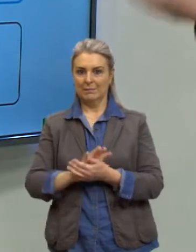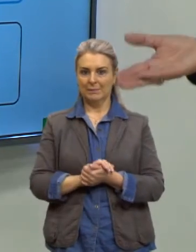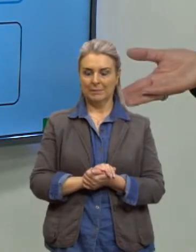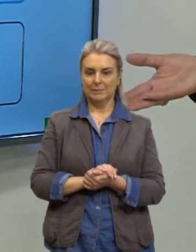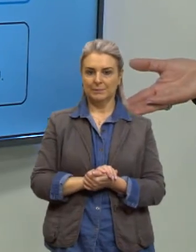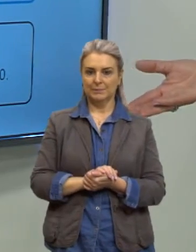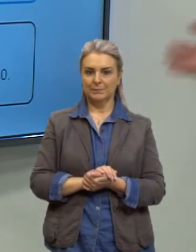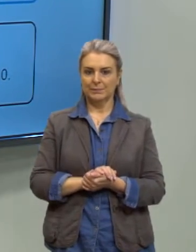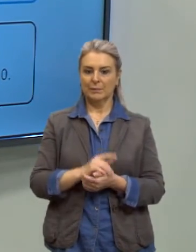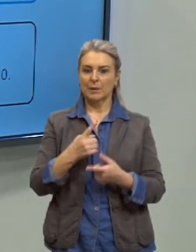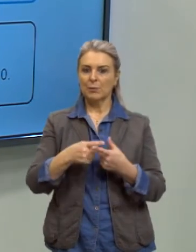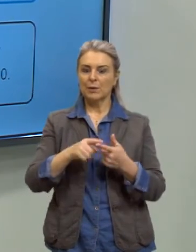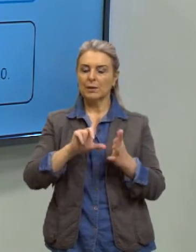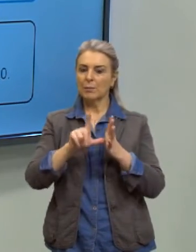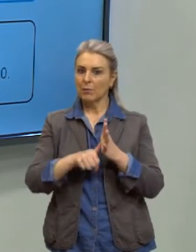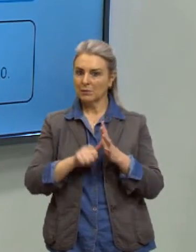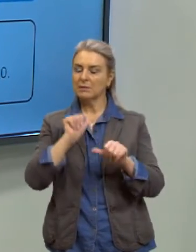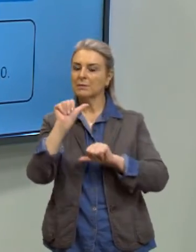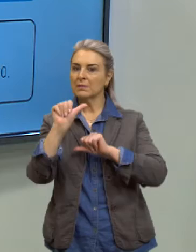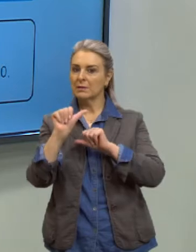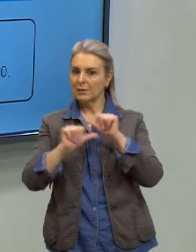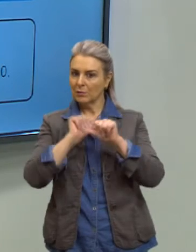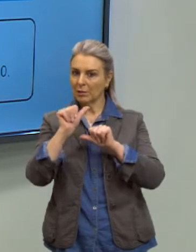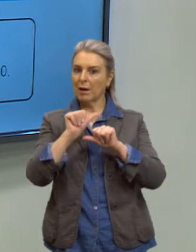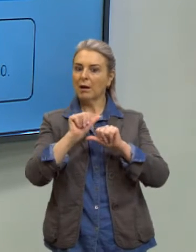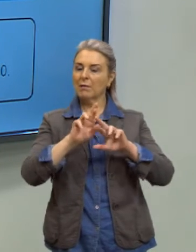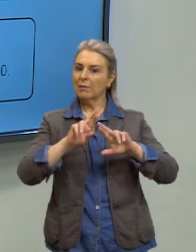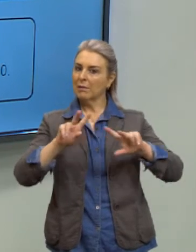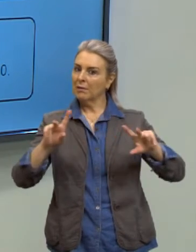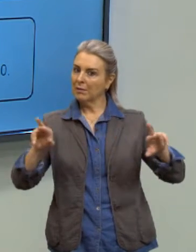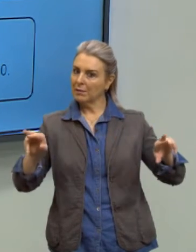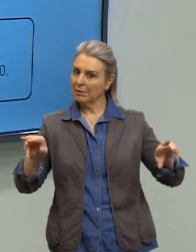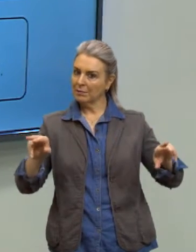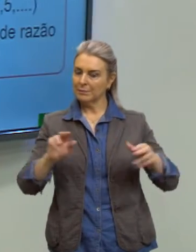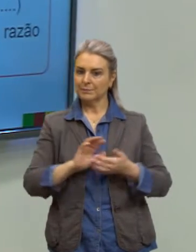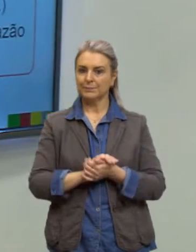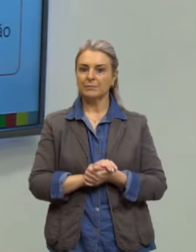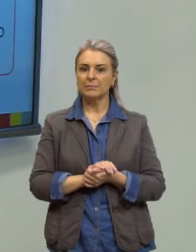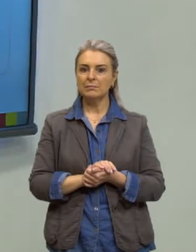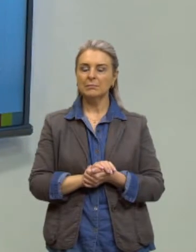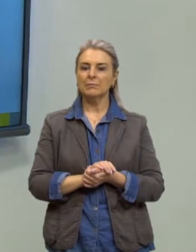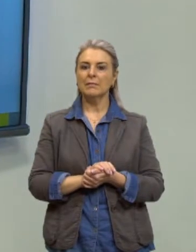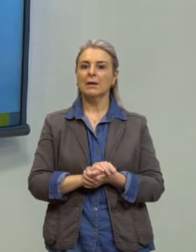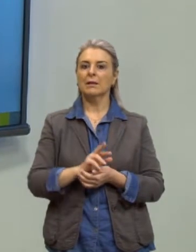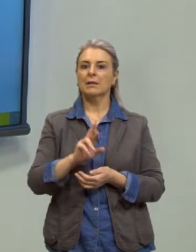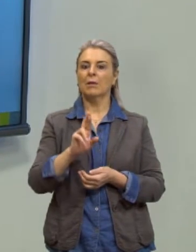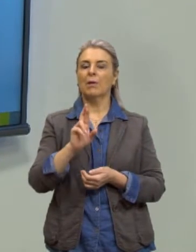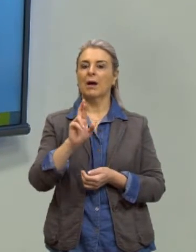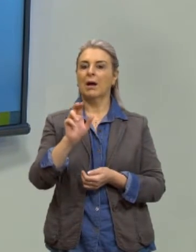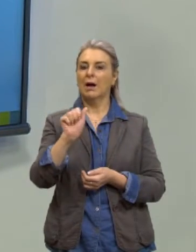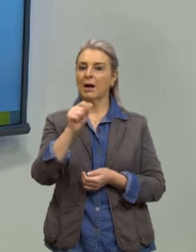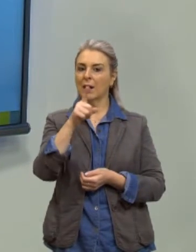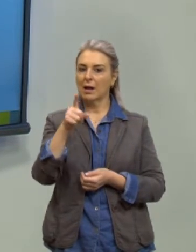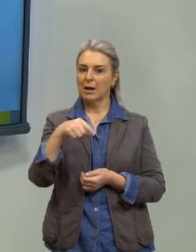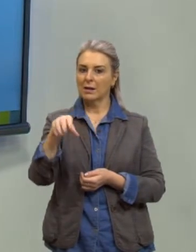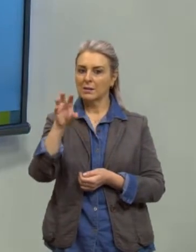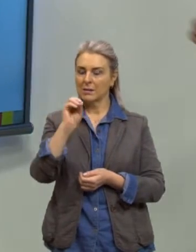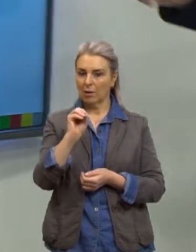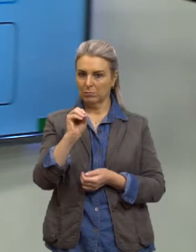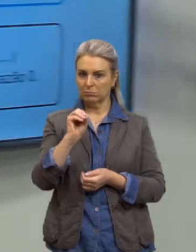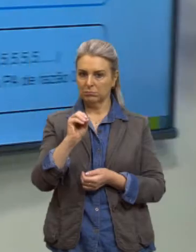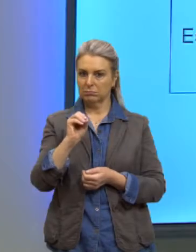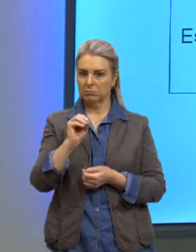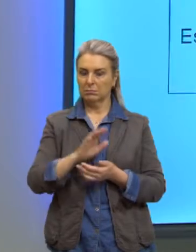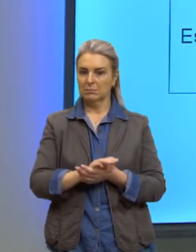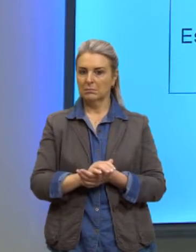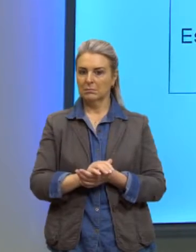na próxima progressão que nós vamos estudar. Certo? Então, esta razão, opa, ela pode ser uma